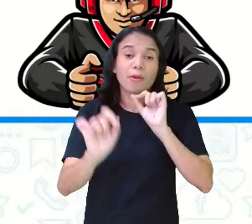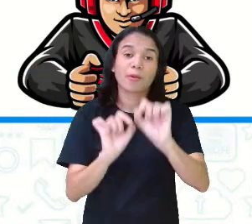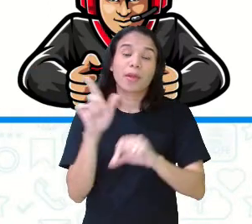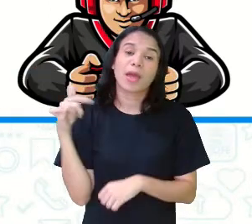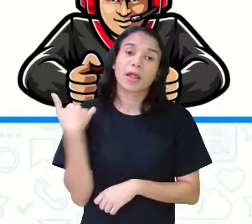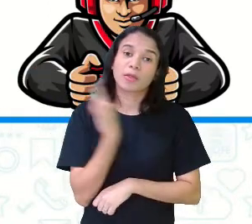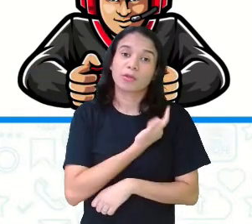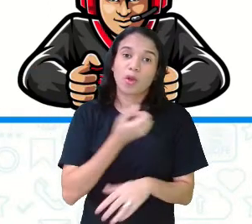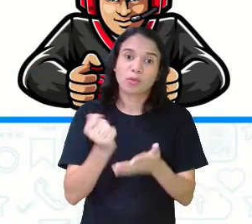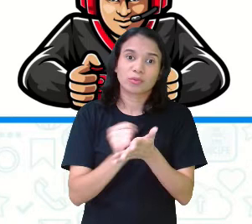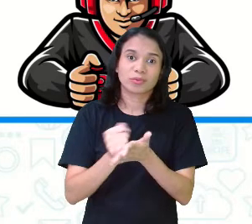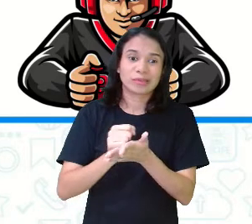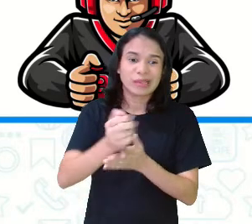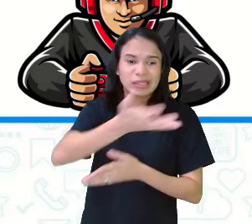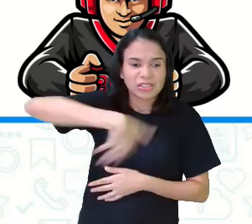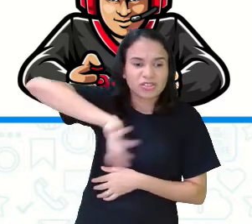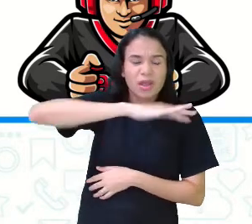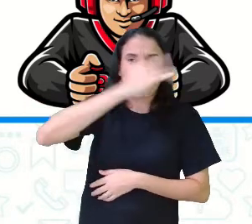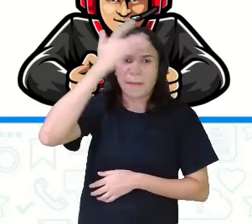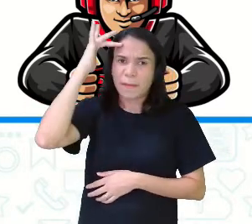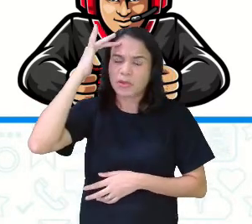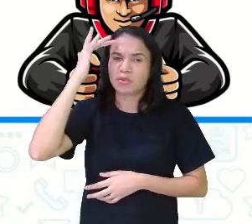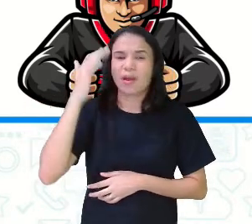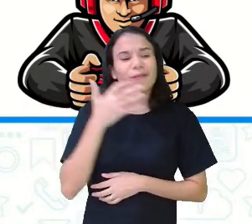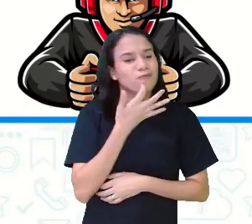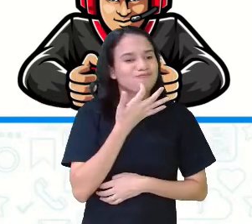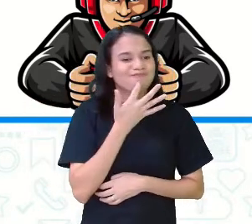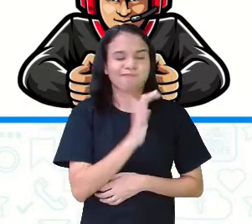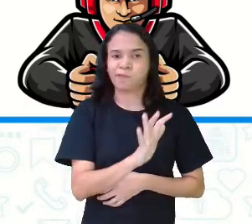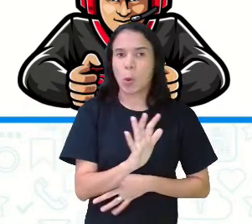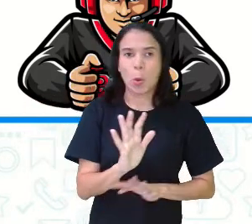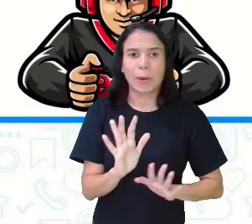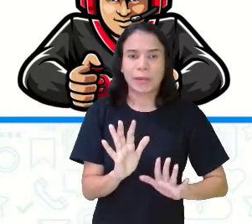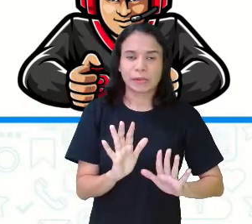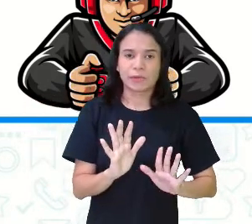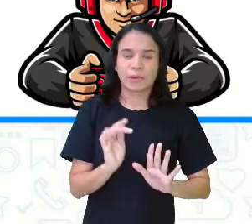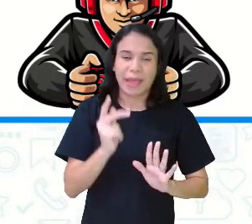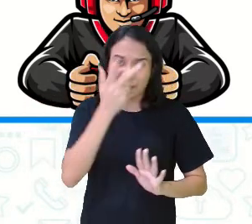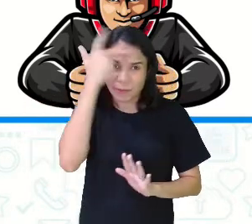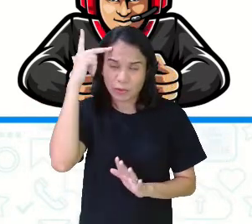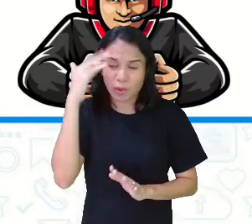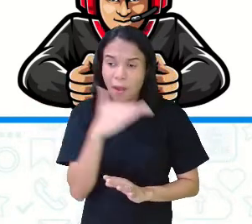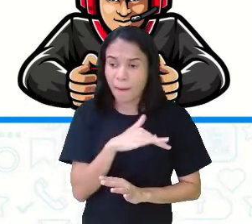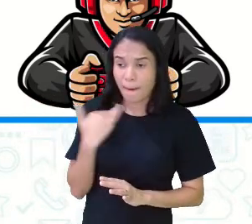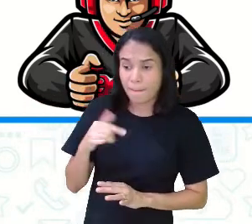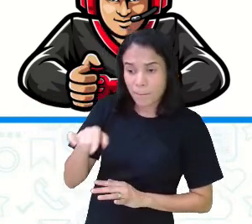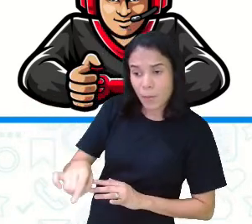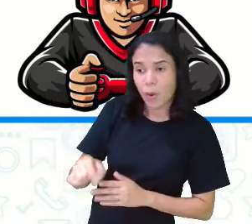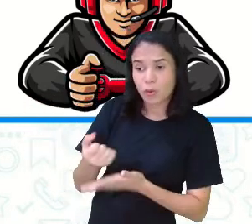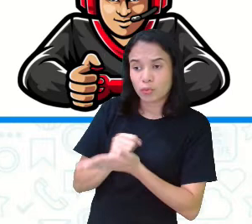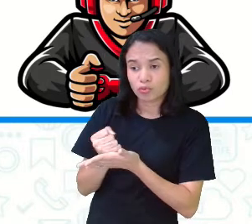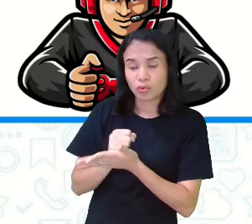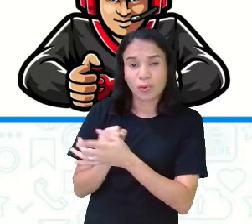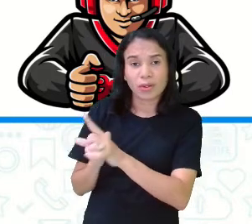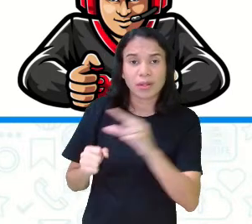gente joga em sala pública com pessoas que não conhecem e também quando uma pessoa que morre no jogo sai e conta